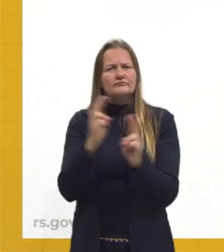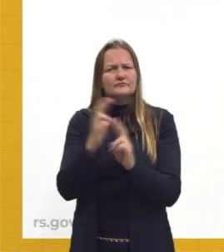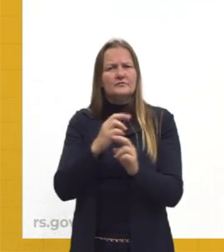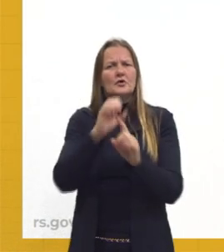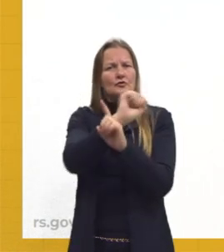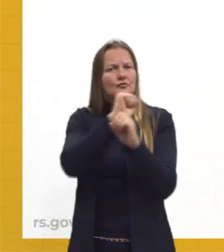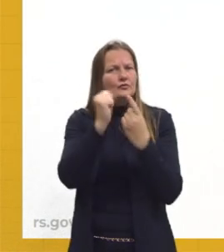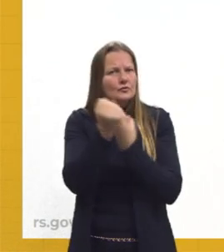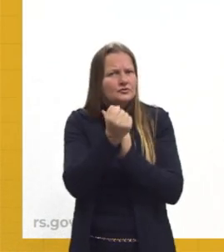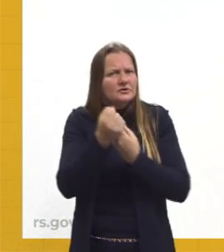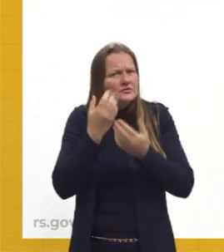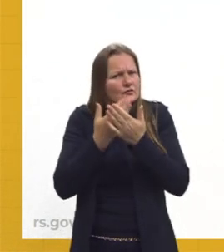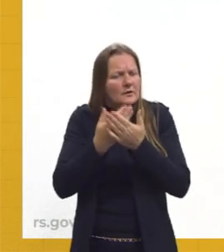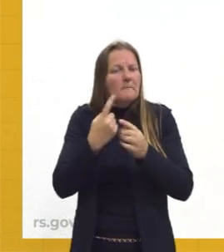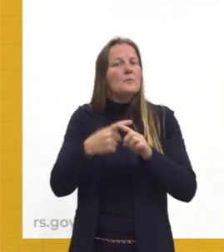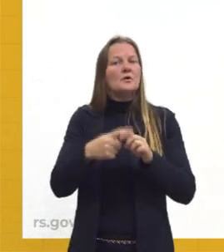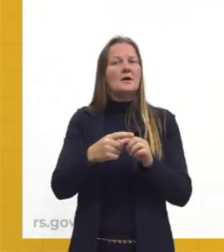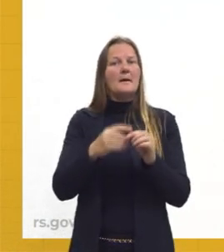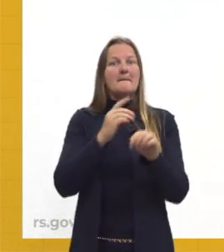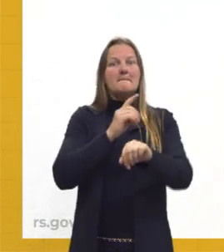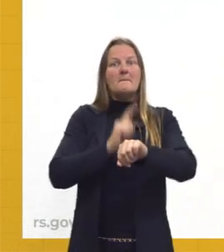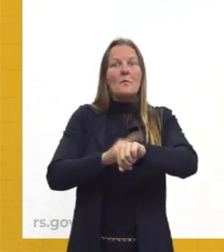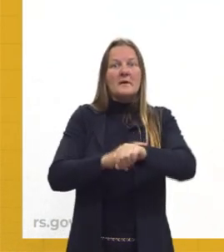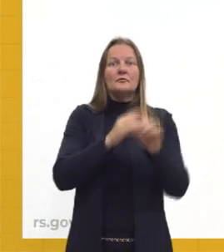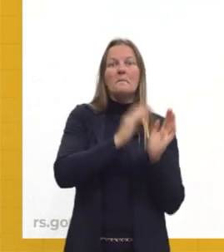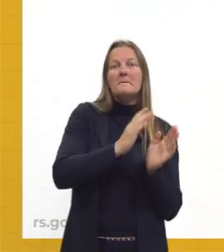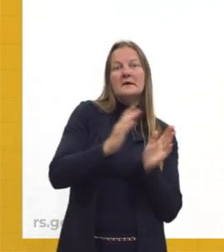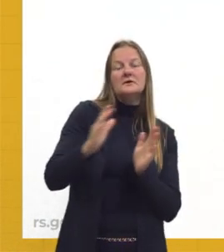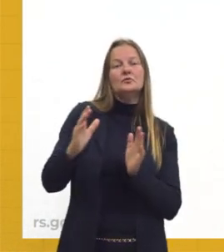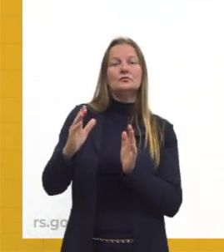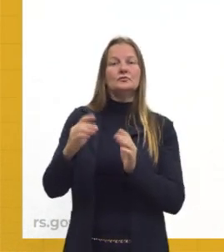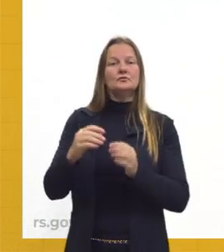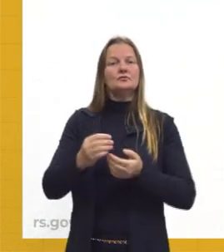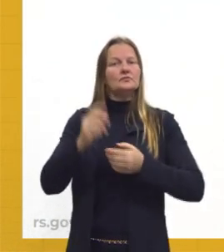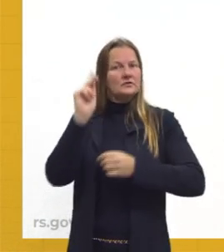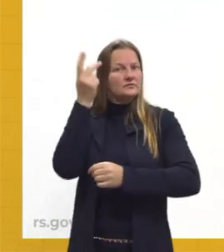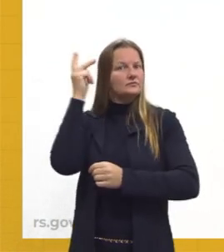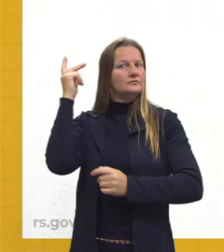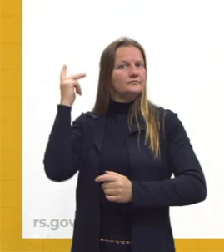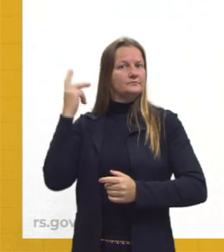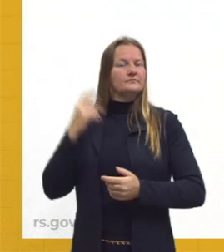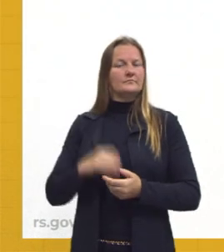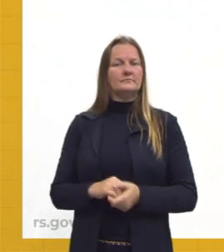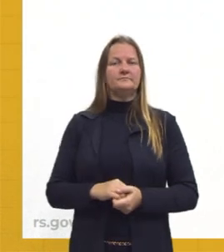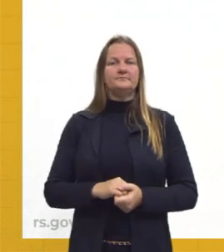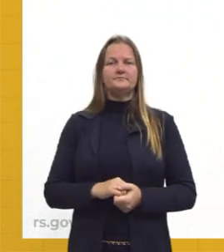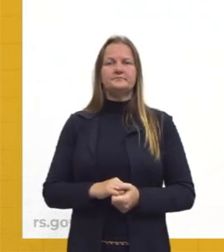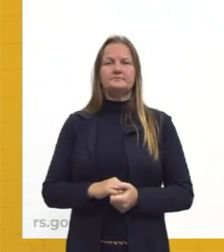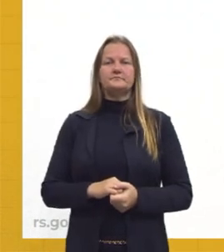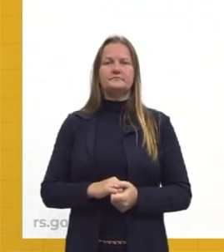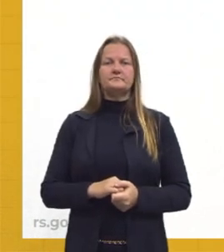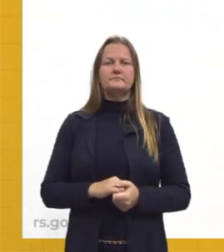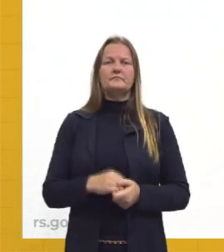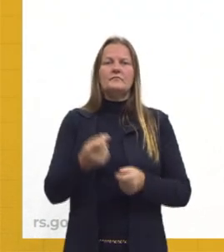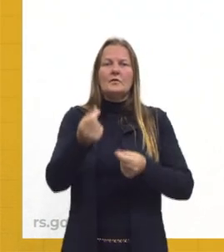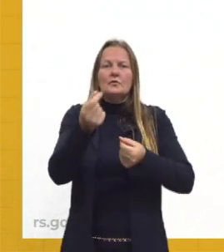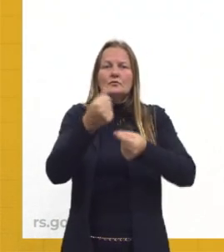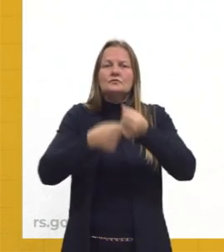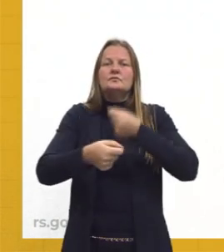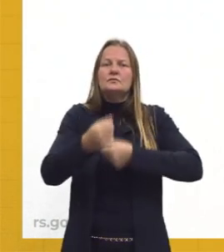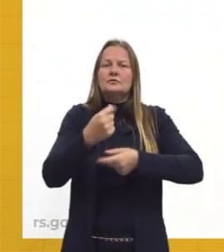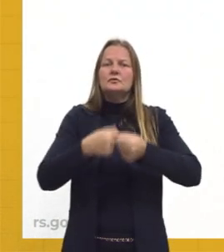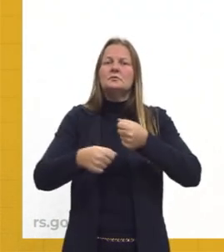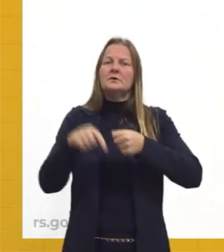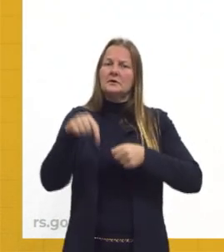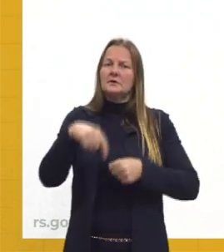sociologia, né, o café, então, foi o grande motor dessa questão econômica brasileira, né,